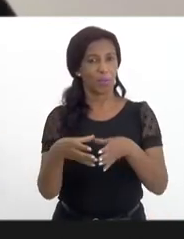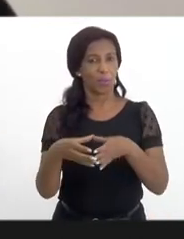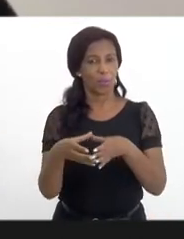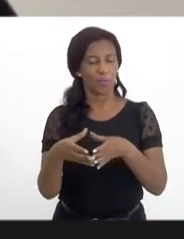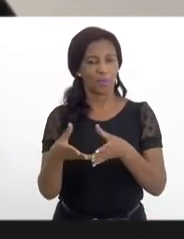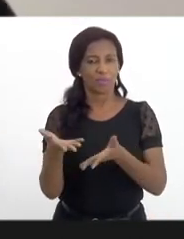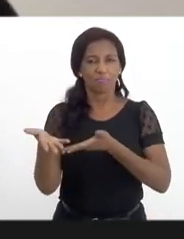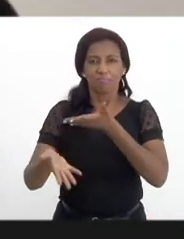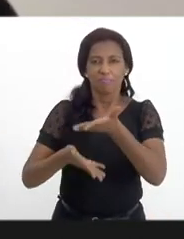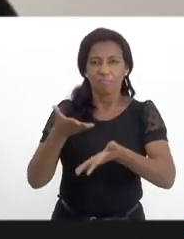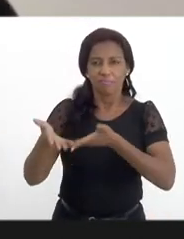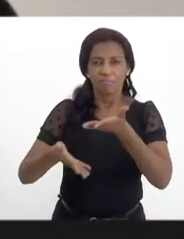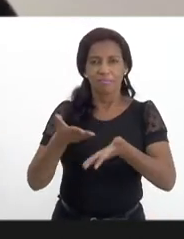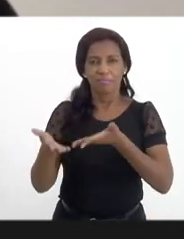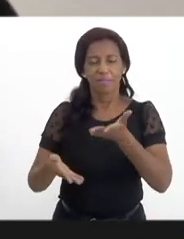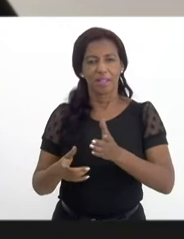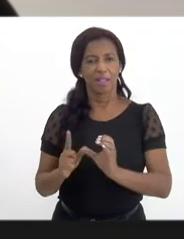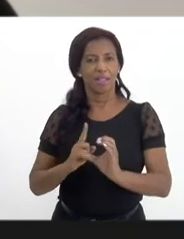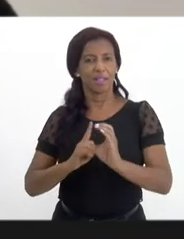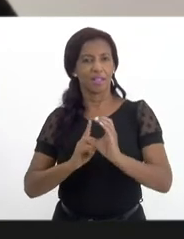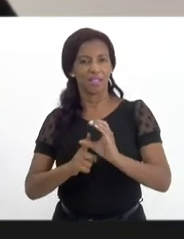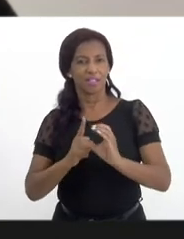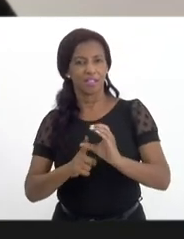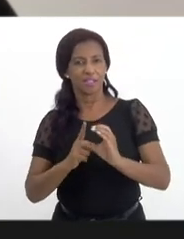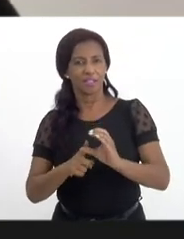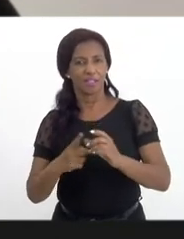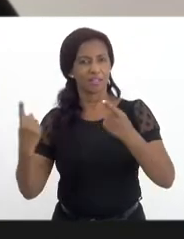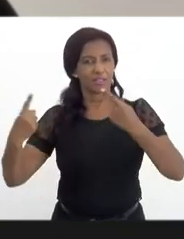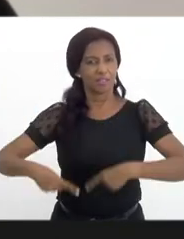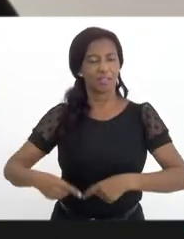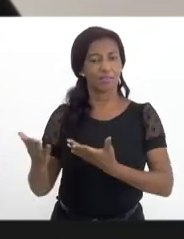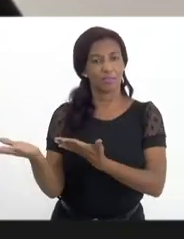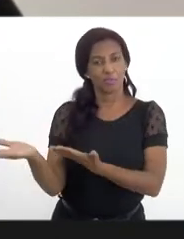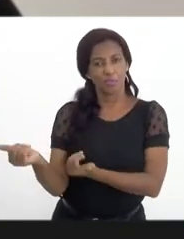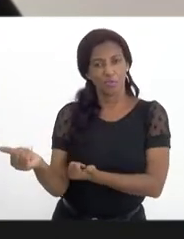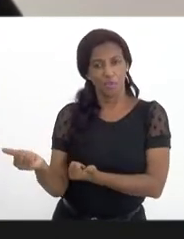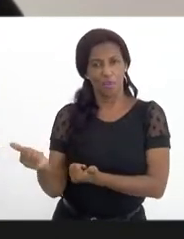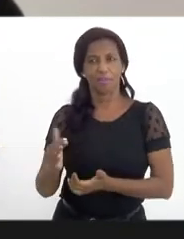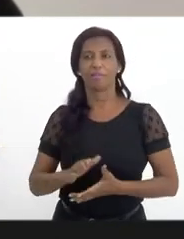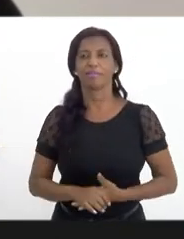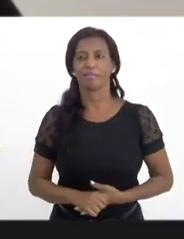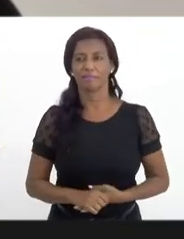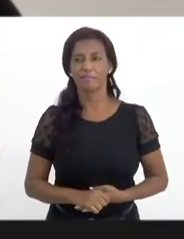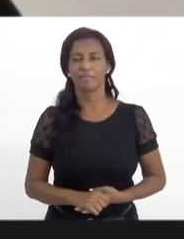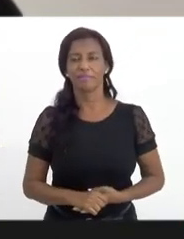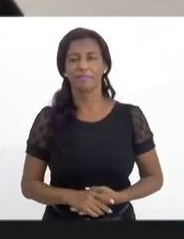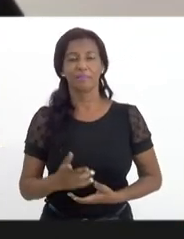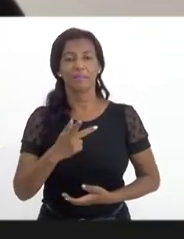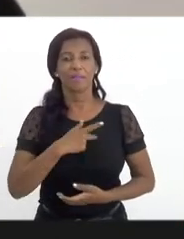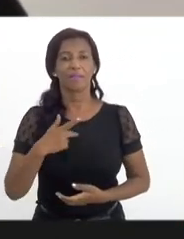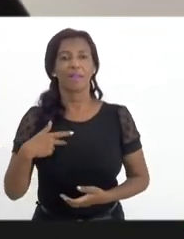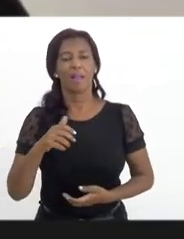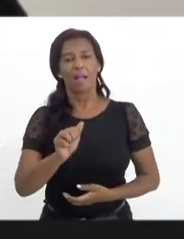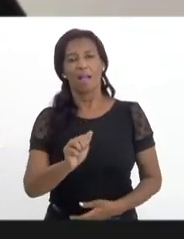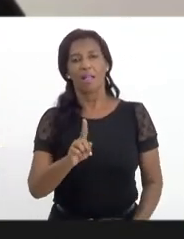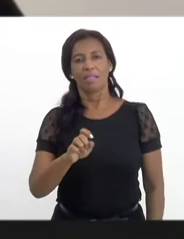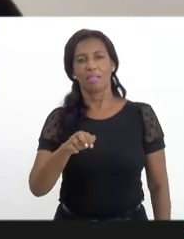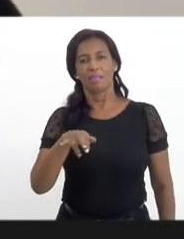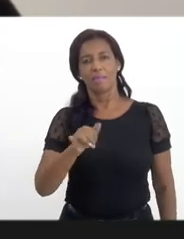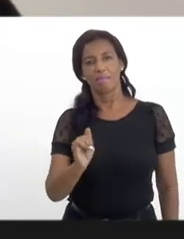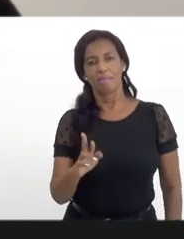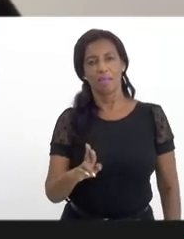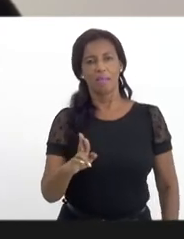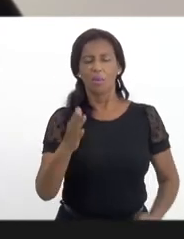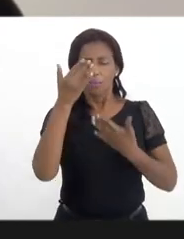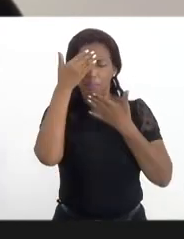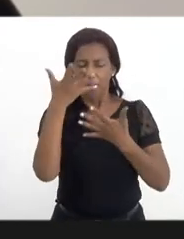Terapêuticas Cristãs e do Desafio Jovem Ebenezer. Pastor Ademir, obrigado por aceitar o nosso